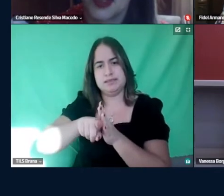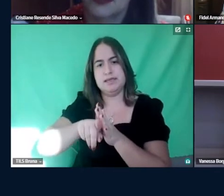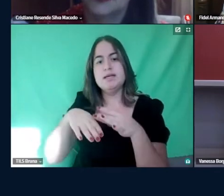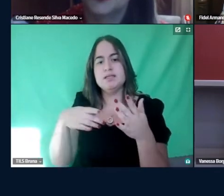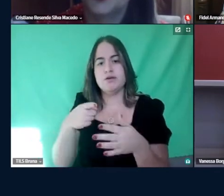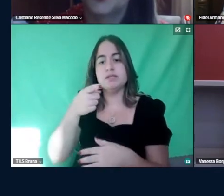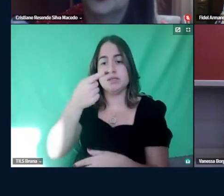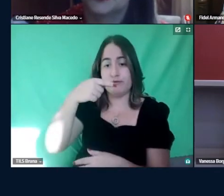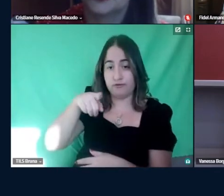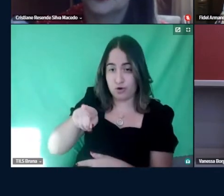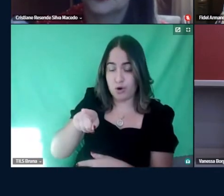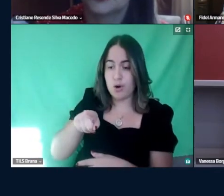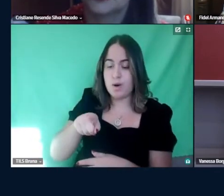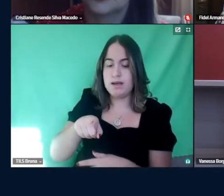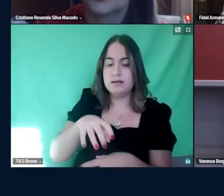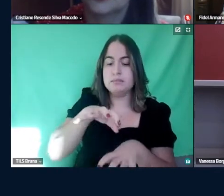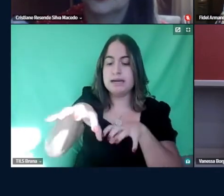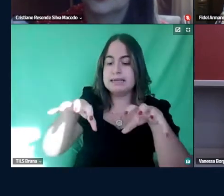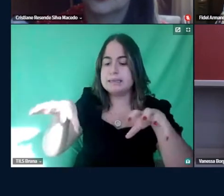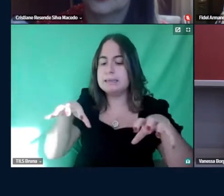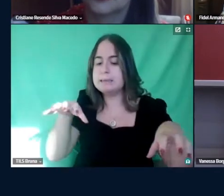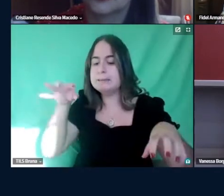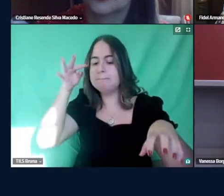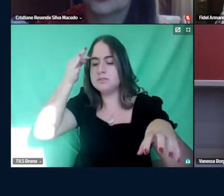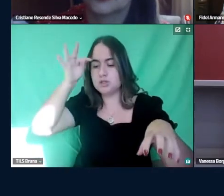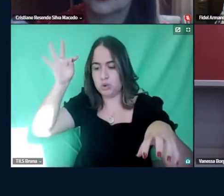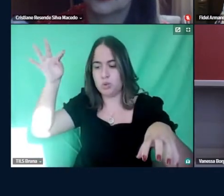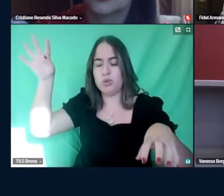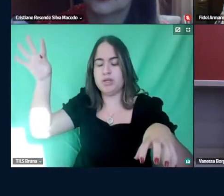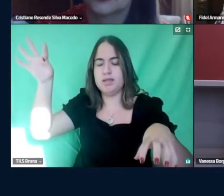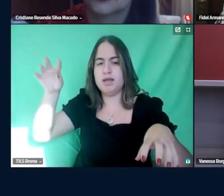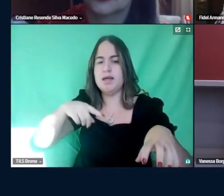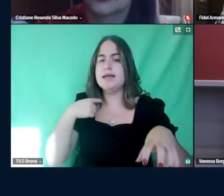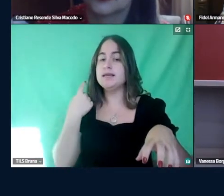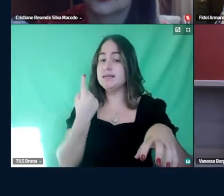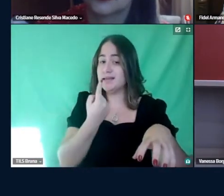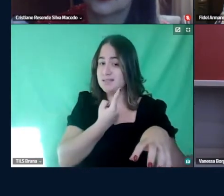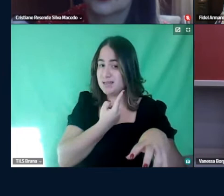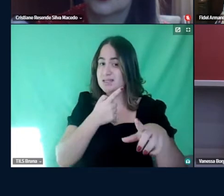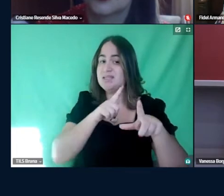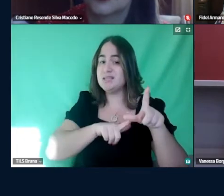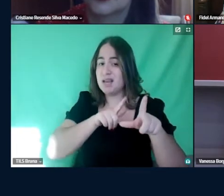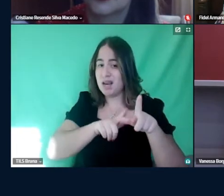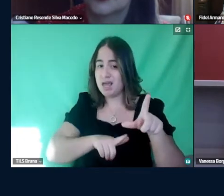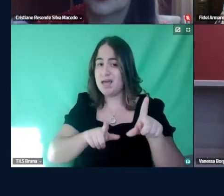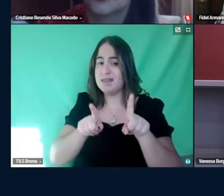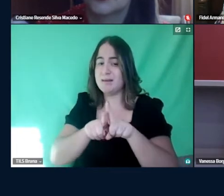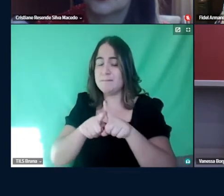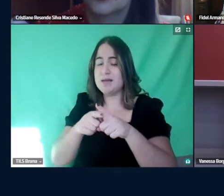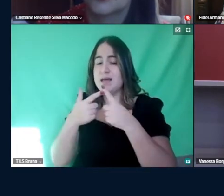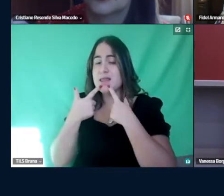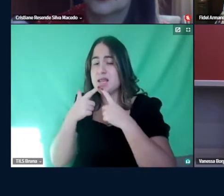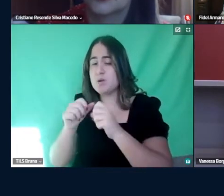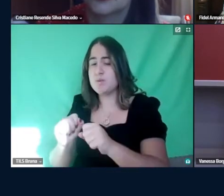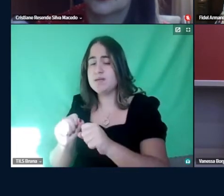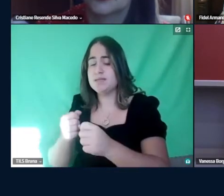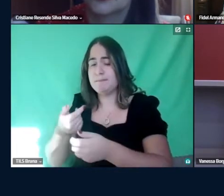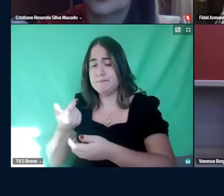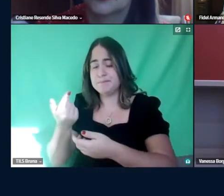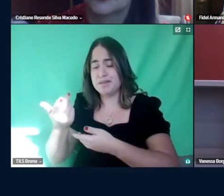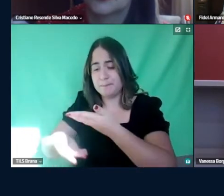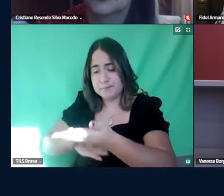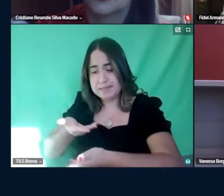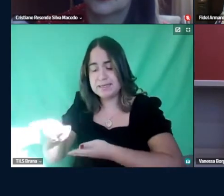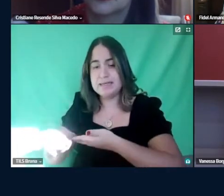para campos teóricos, né, que nós, das letras, da linguística aplicada, e aí, eu tenho